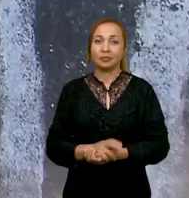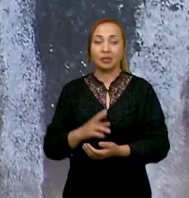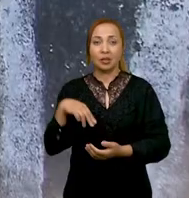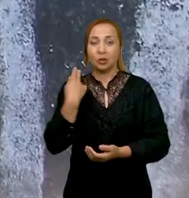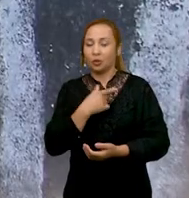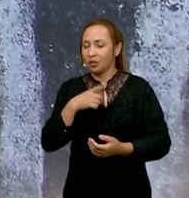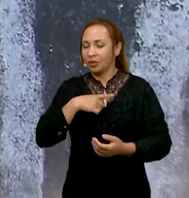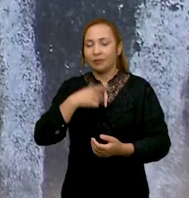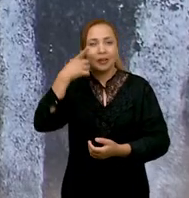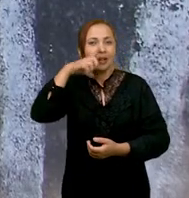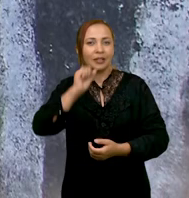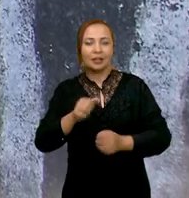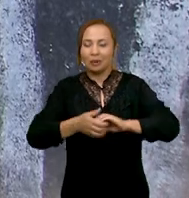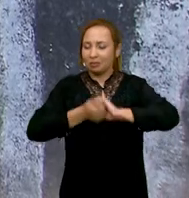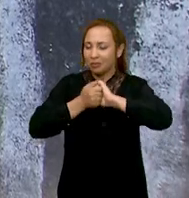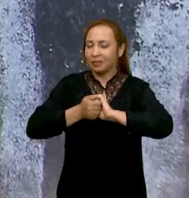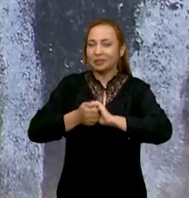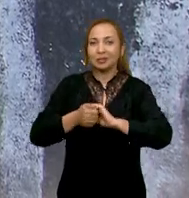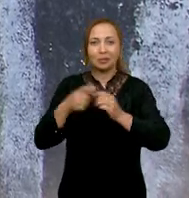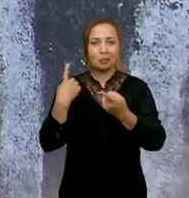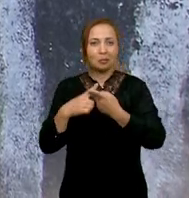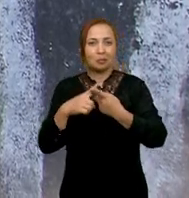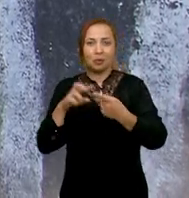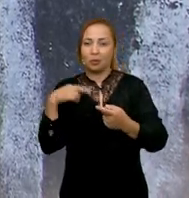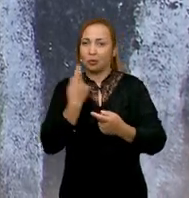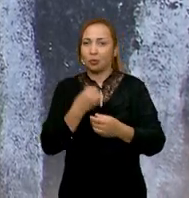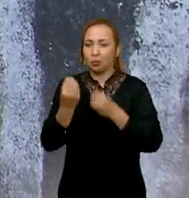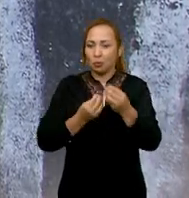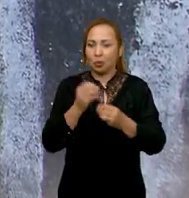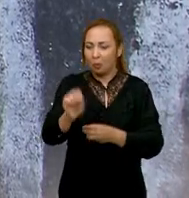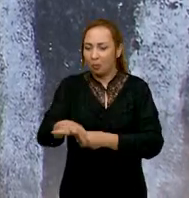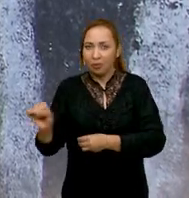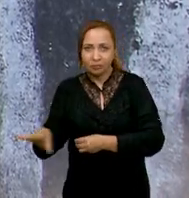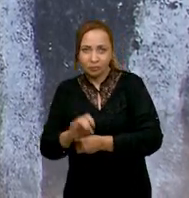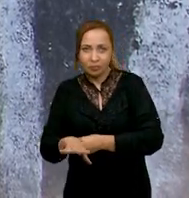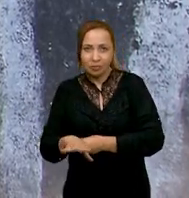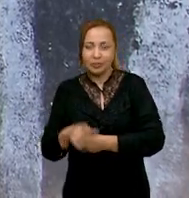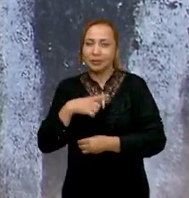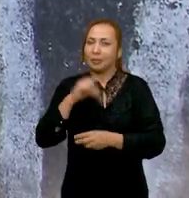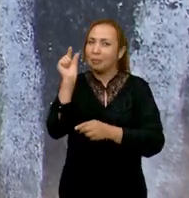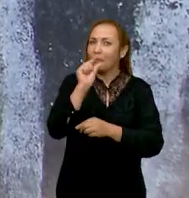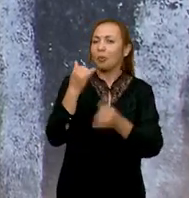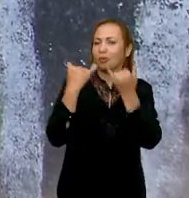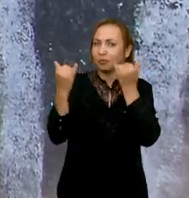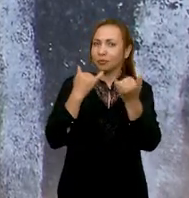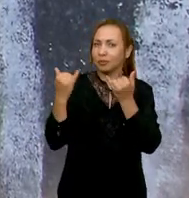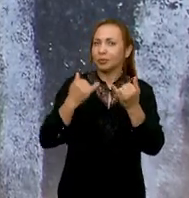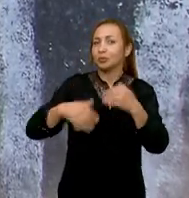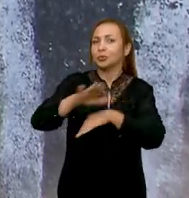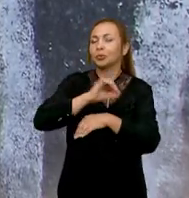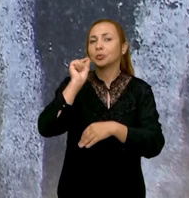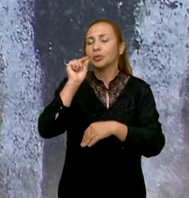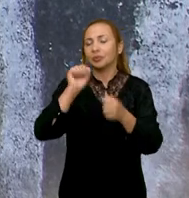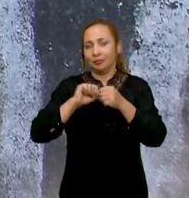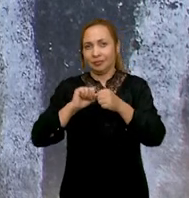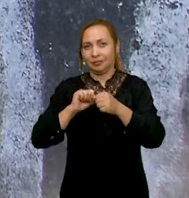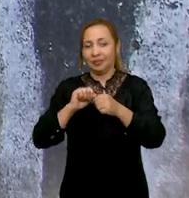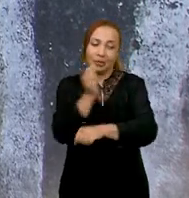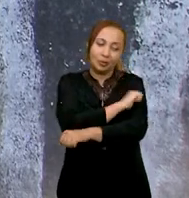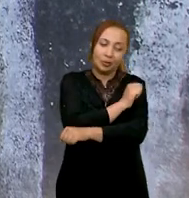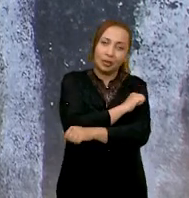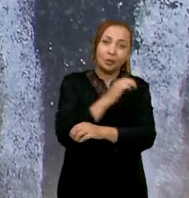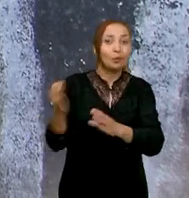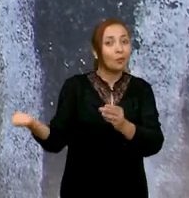A gente só teve a ganhar com essa parceria, porque a gente como produtor, a gente tem poucas informações a respeito, né? E os